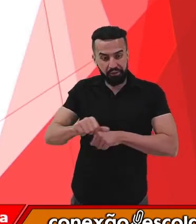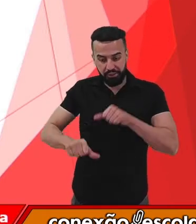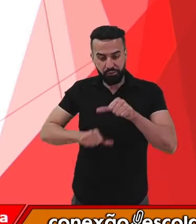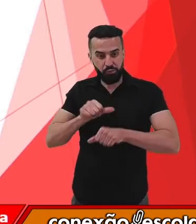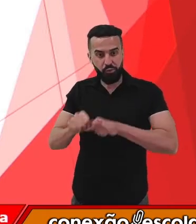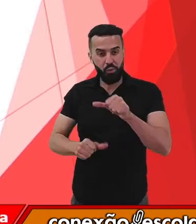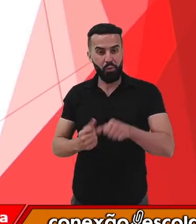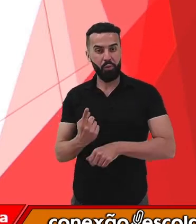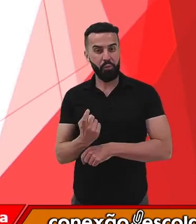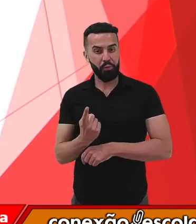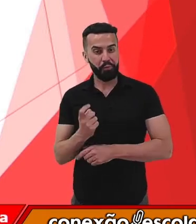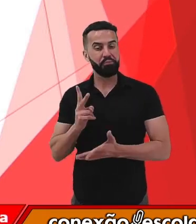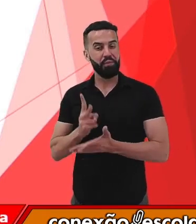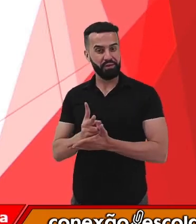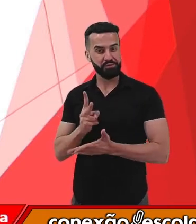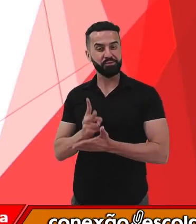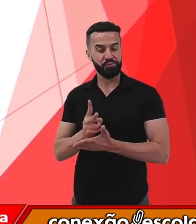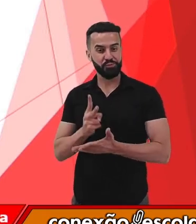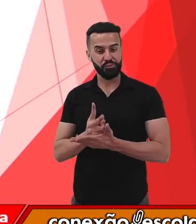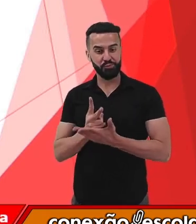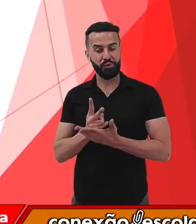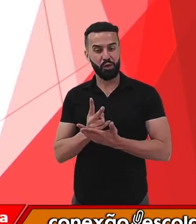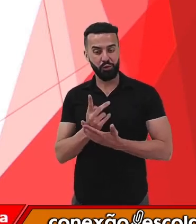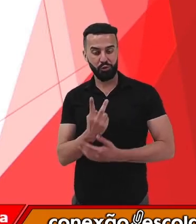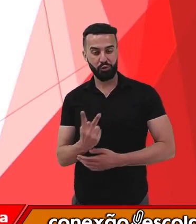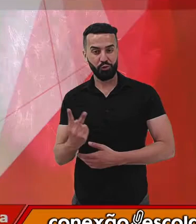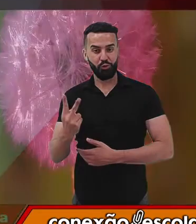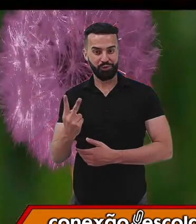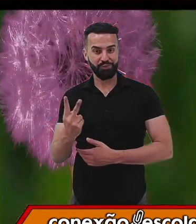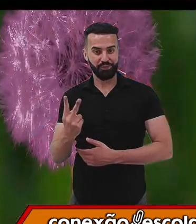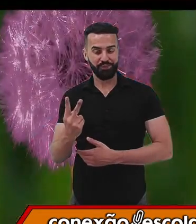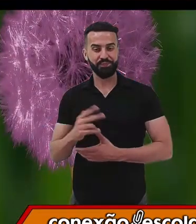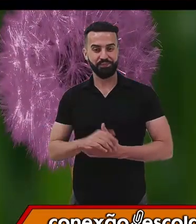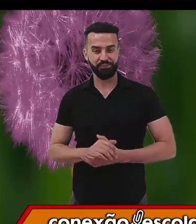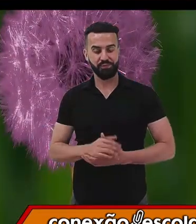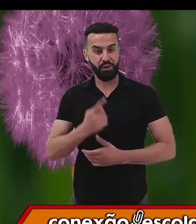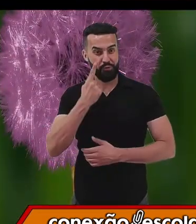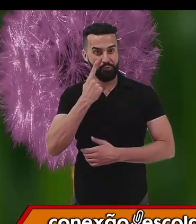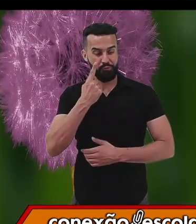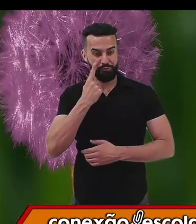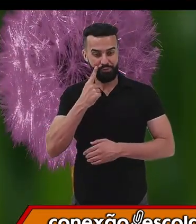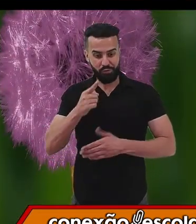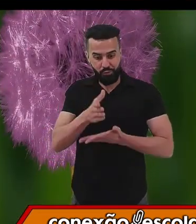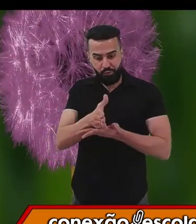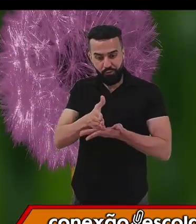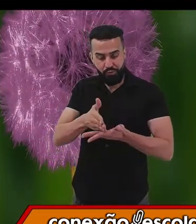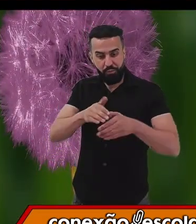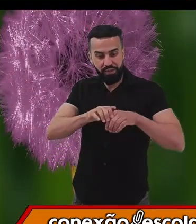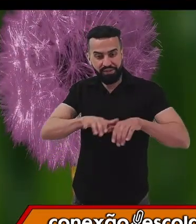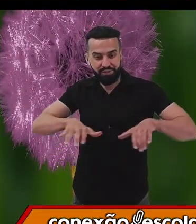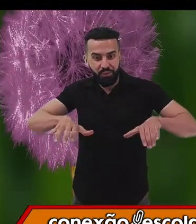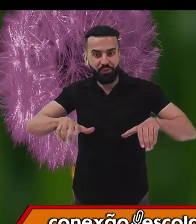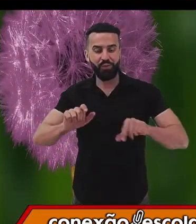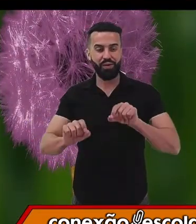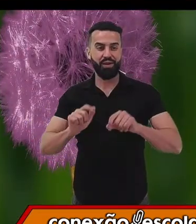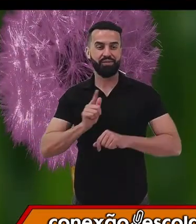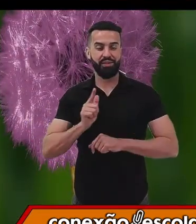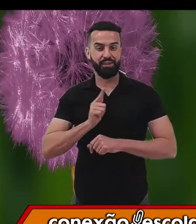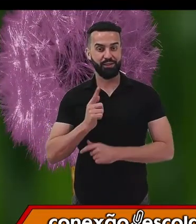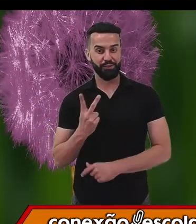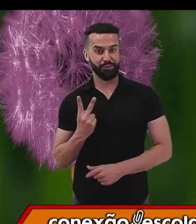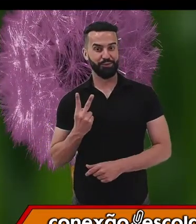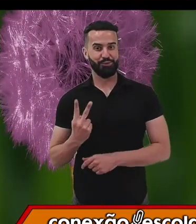um indivíduo formado. Então, desse processo de fragmentação da planária, foram desenvolvidos